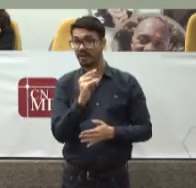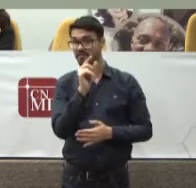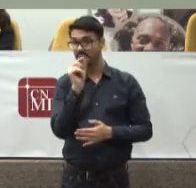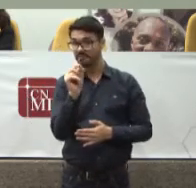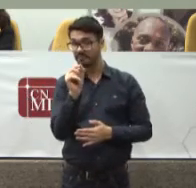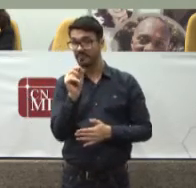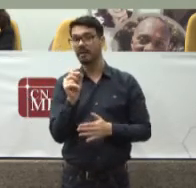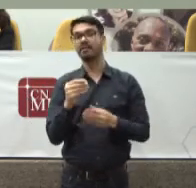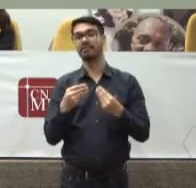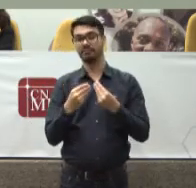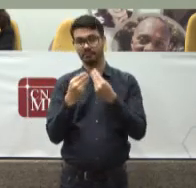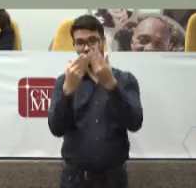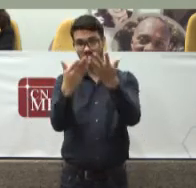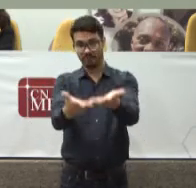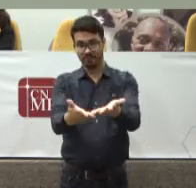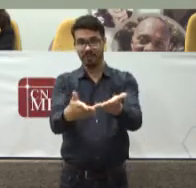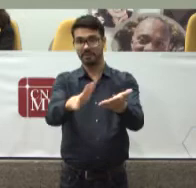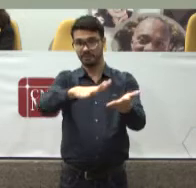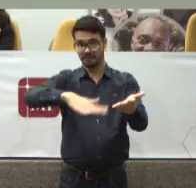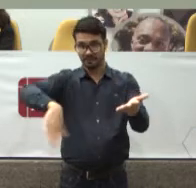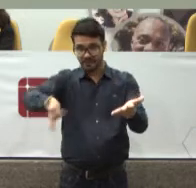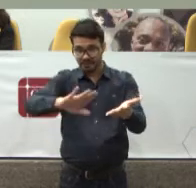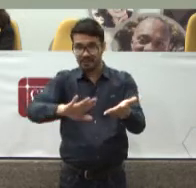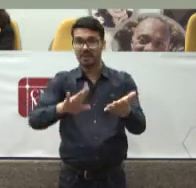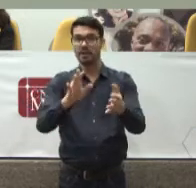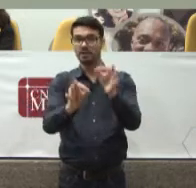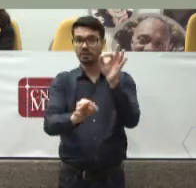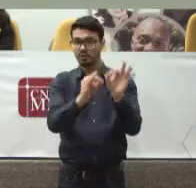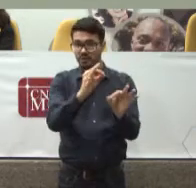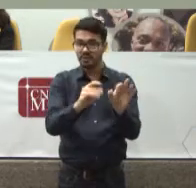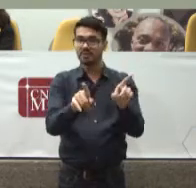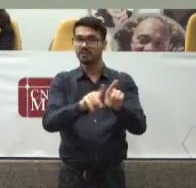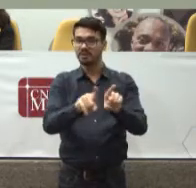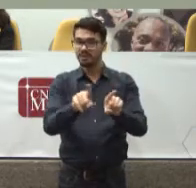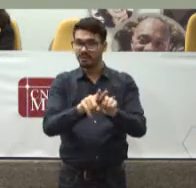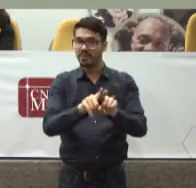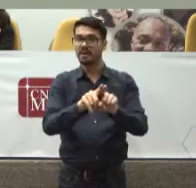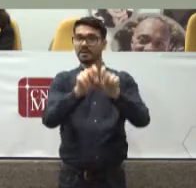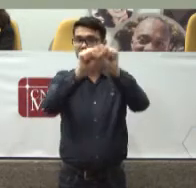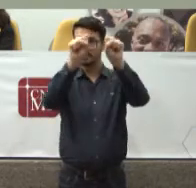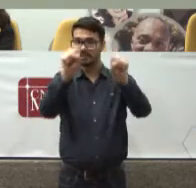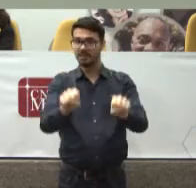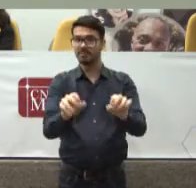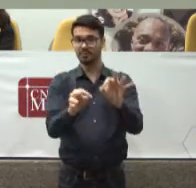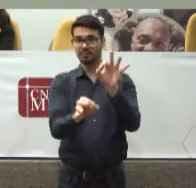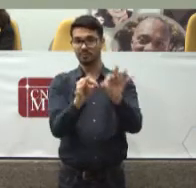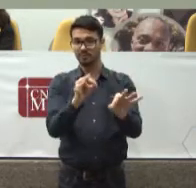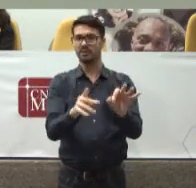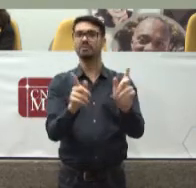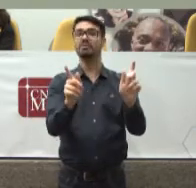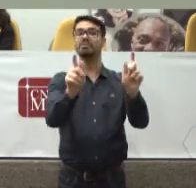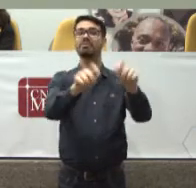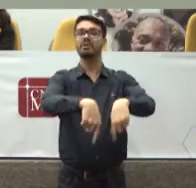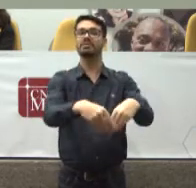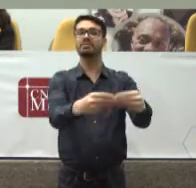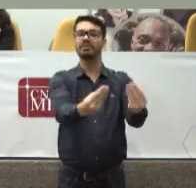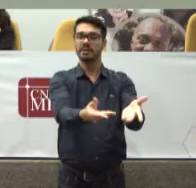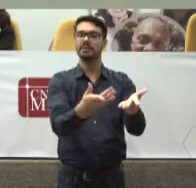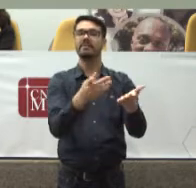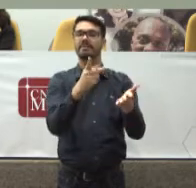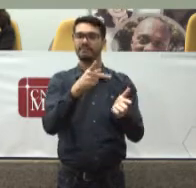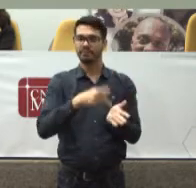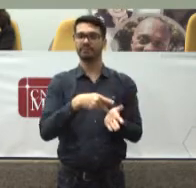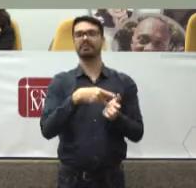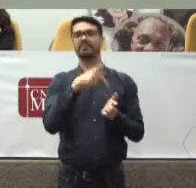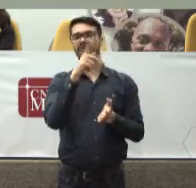oferecer à magistratura E ao sistema de justiça Uma ferramenta Que possibilite o exercício da